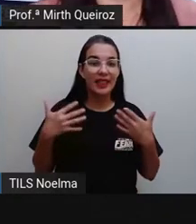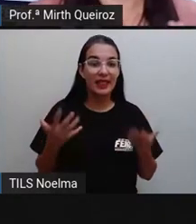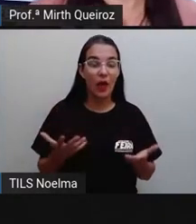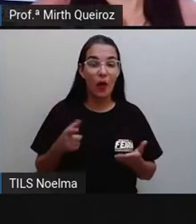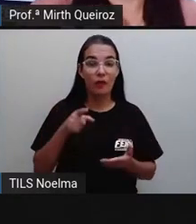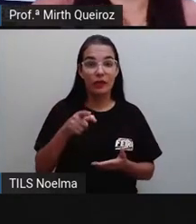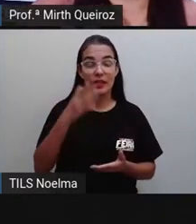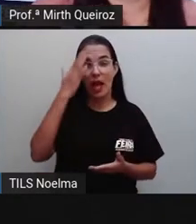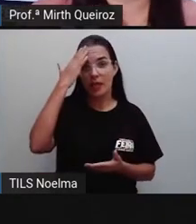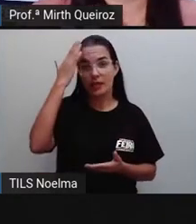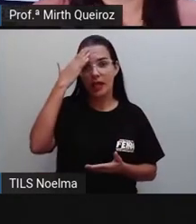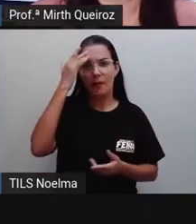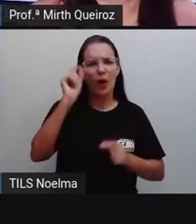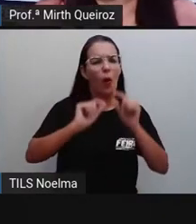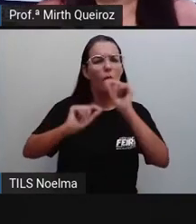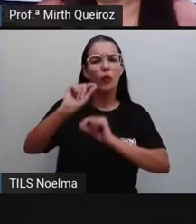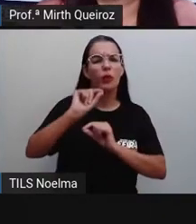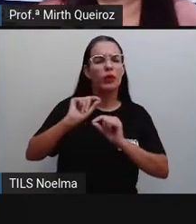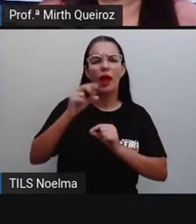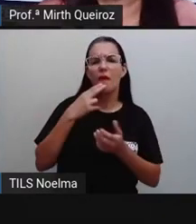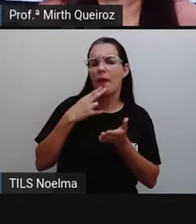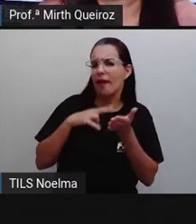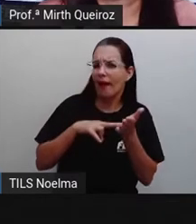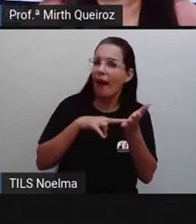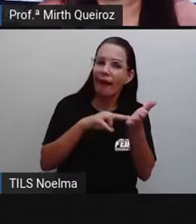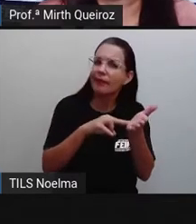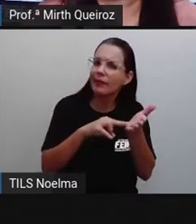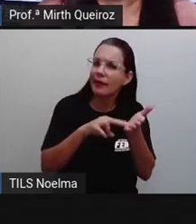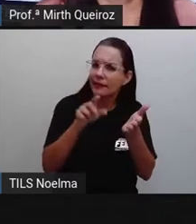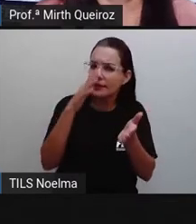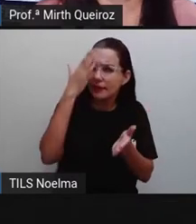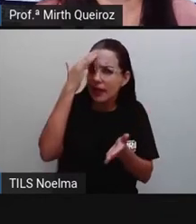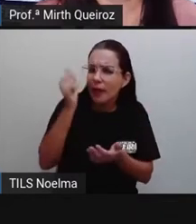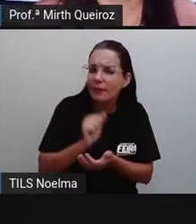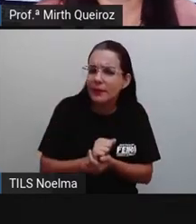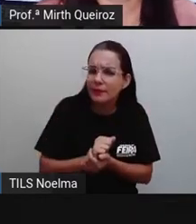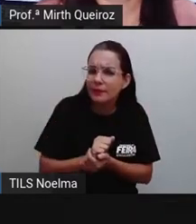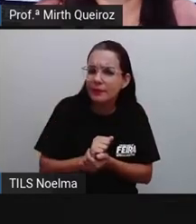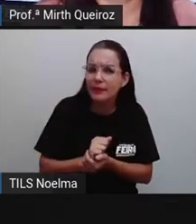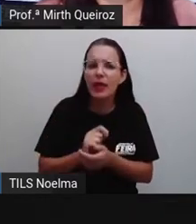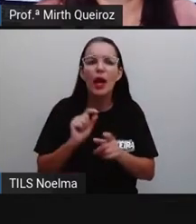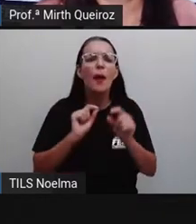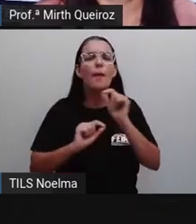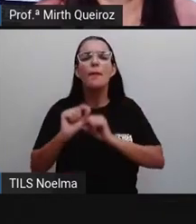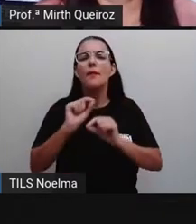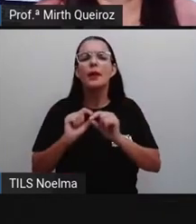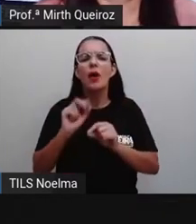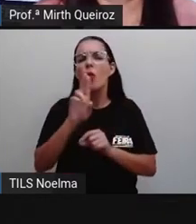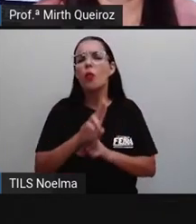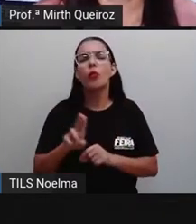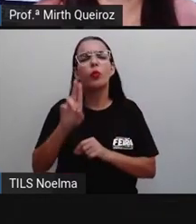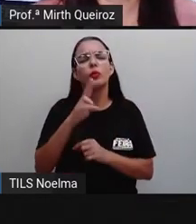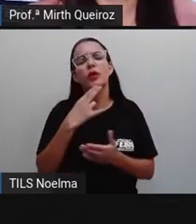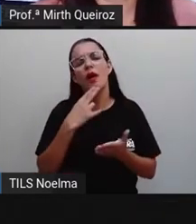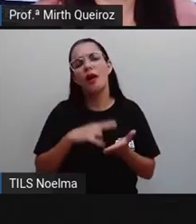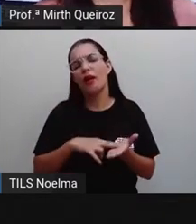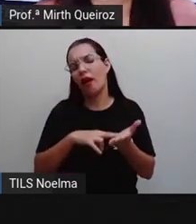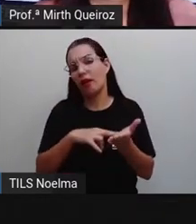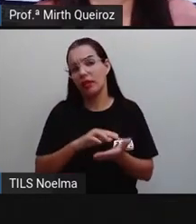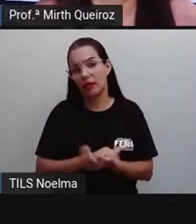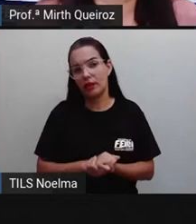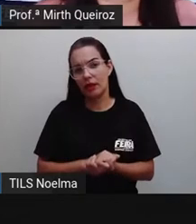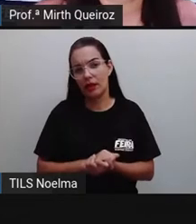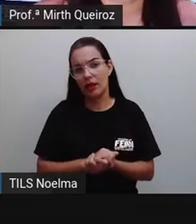se vocês sabem o que é uma carta, para que a gente utiliza uma carta? Vocês já